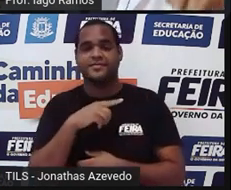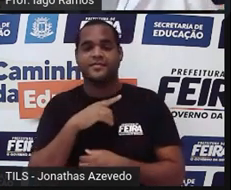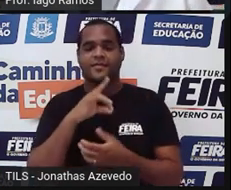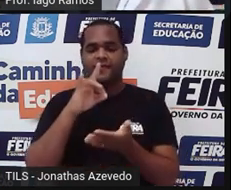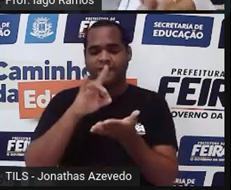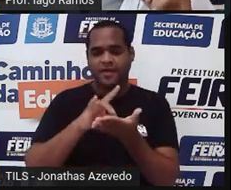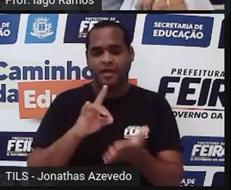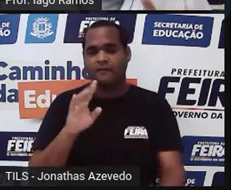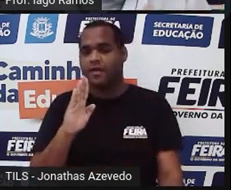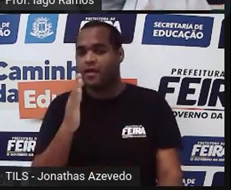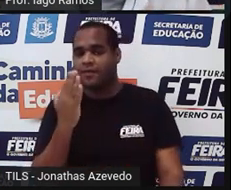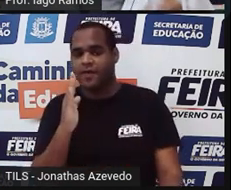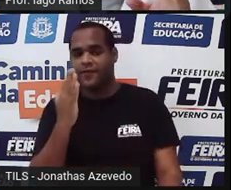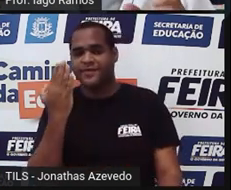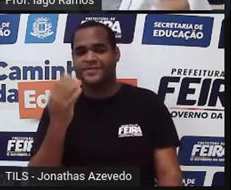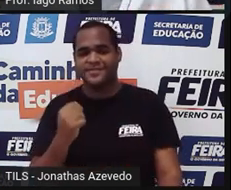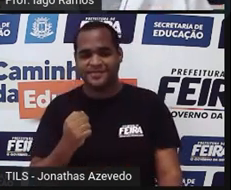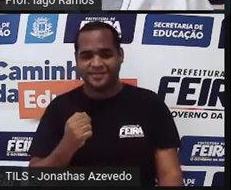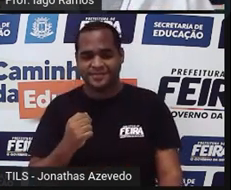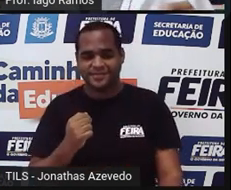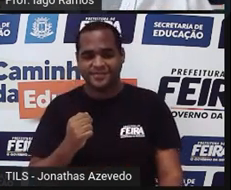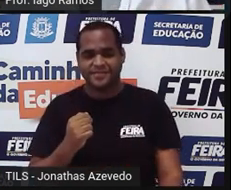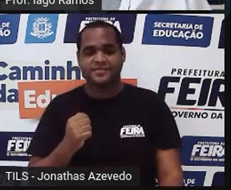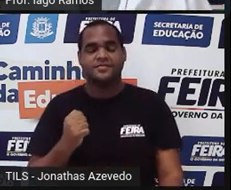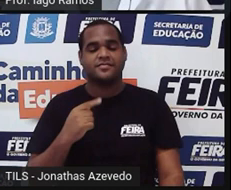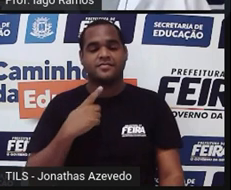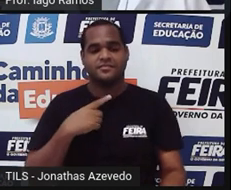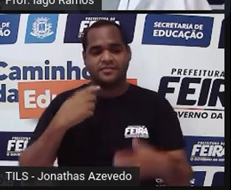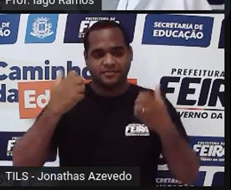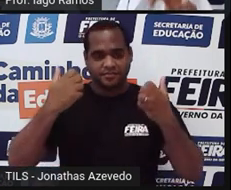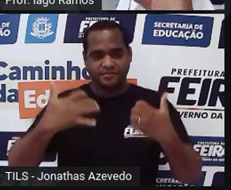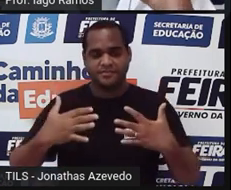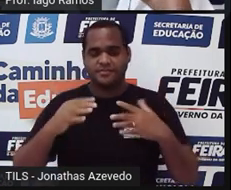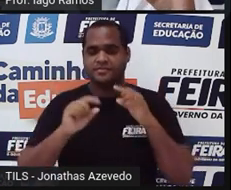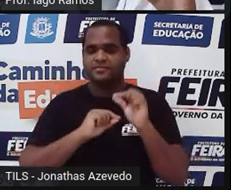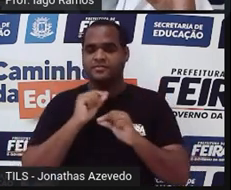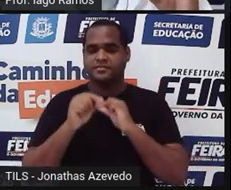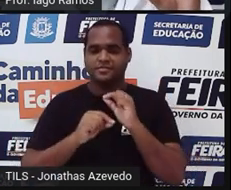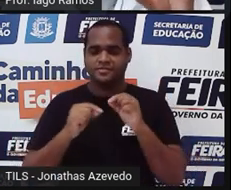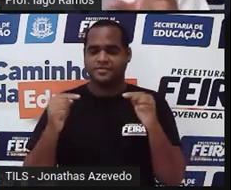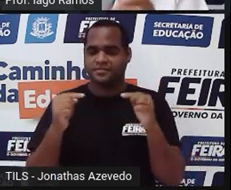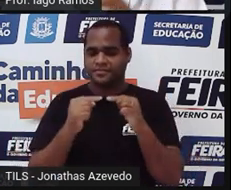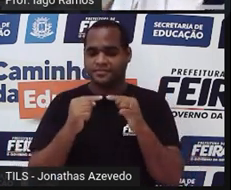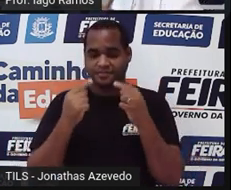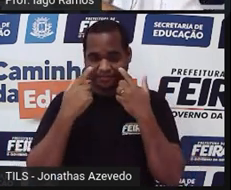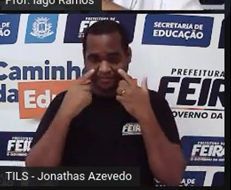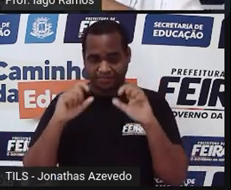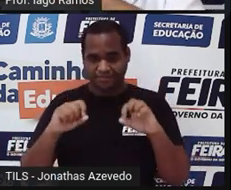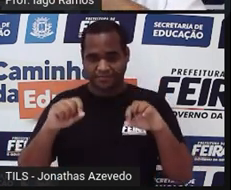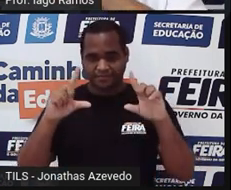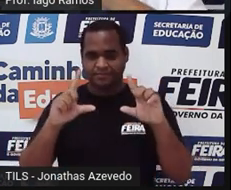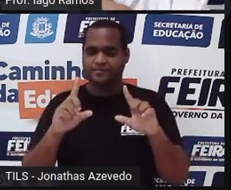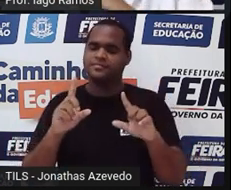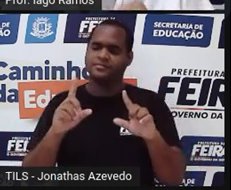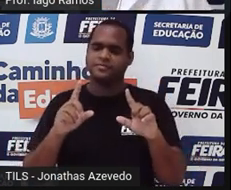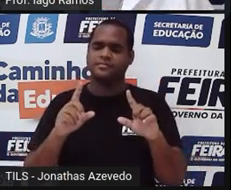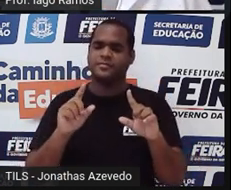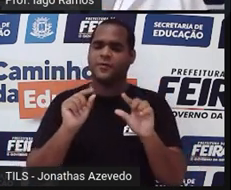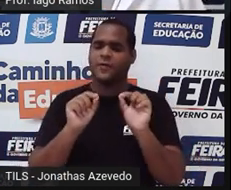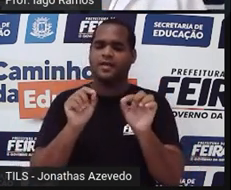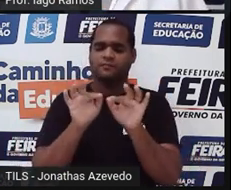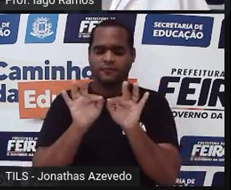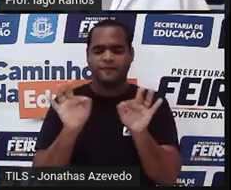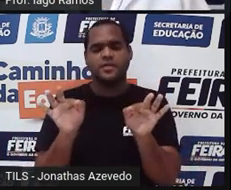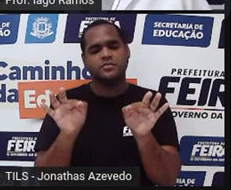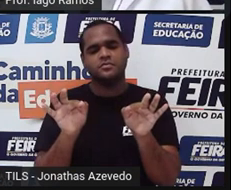verdadeiro ou falso. Olha só, vou te fazer aqui o seguinte, vai aparecer uma afirmação, uma frase,